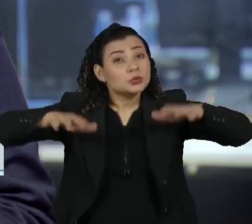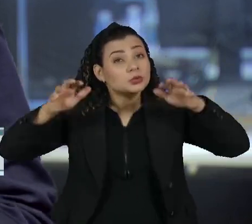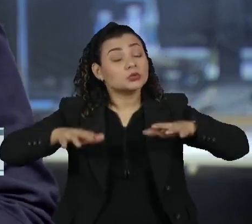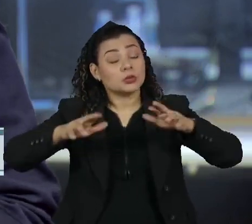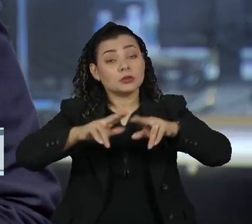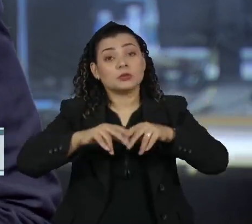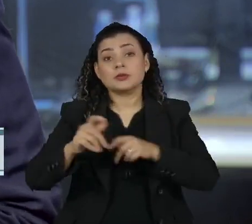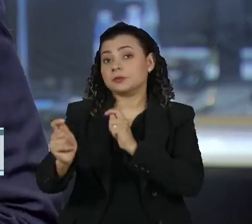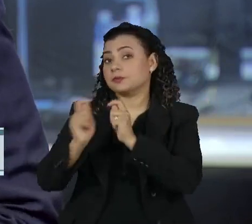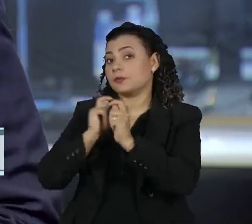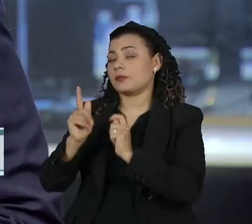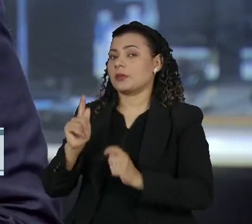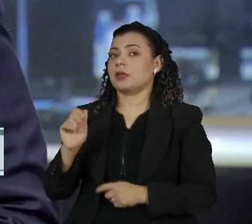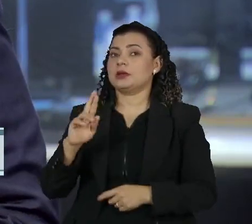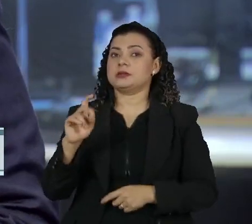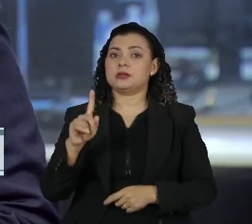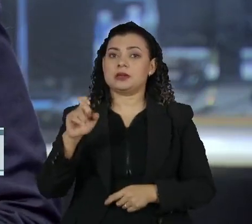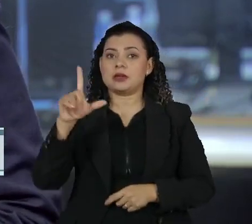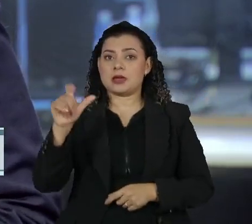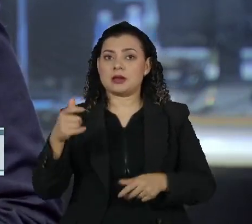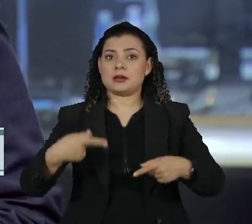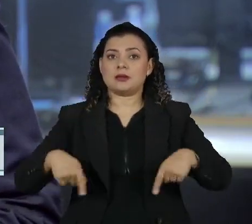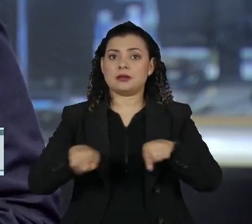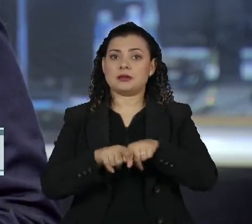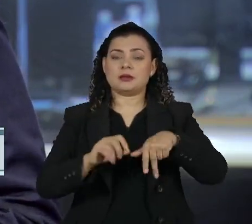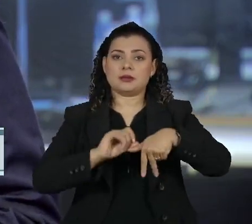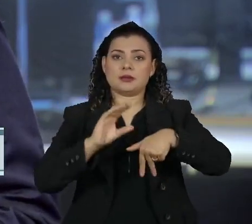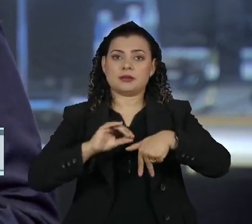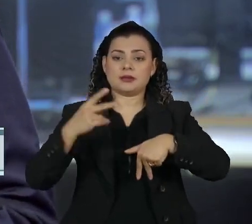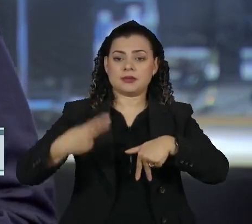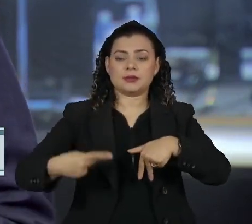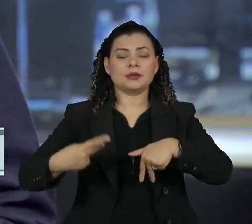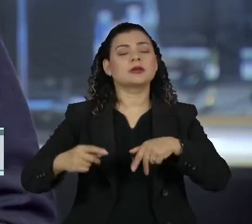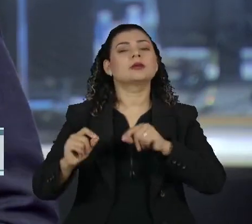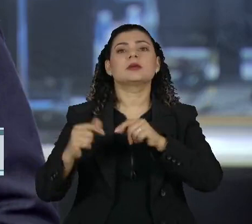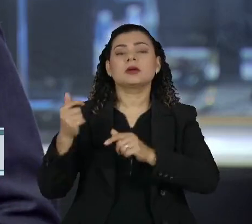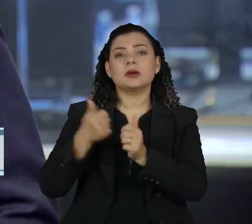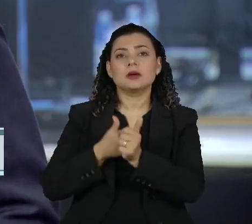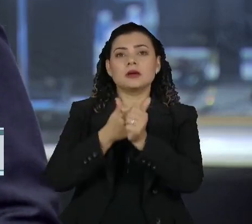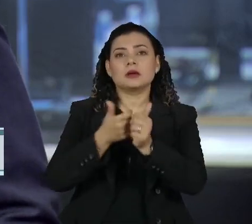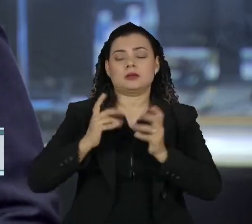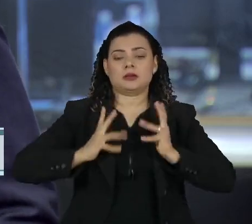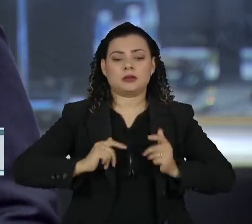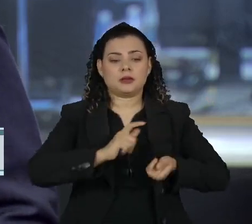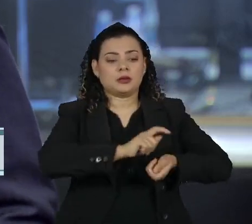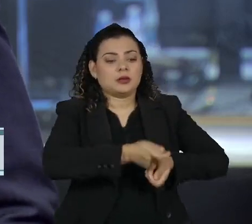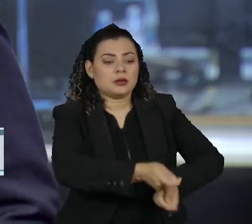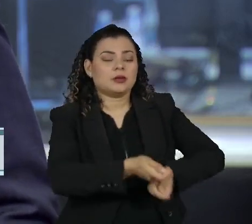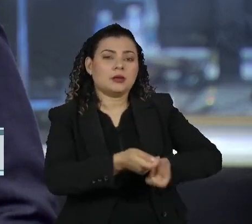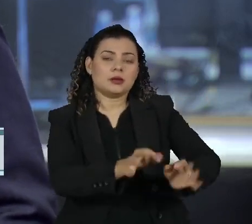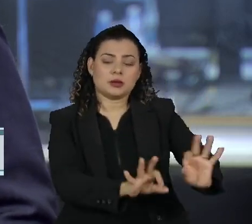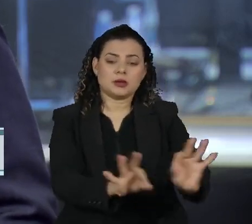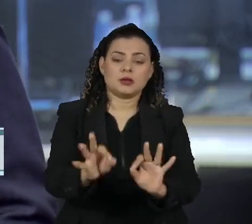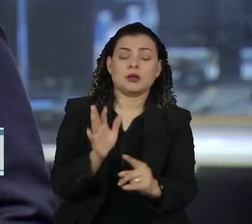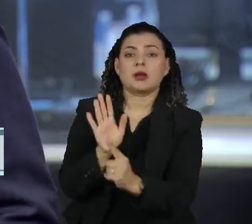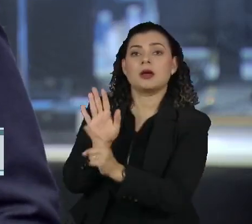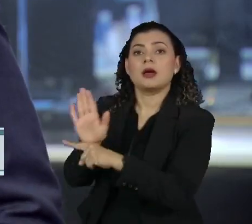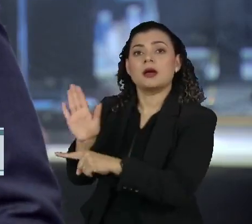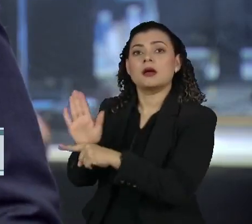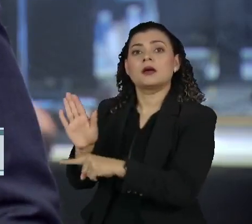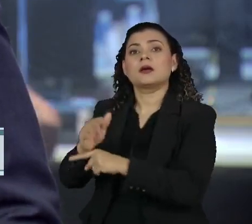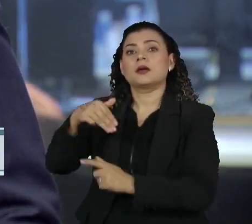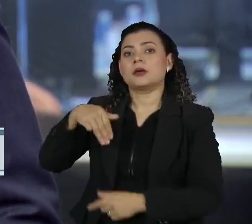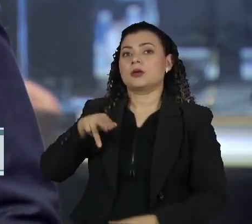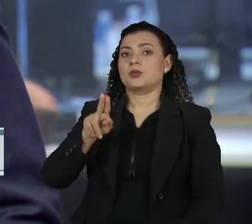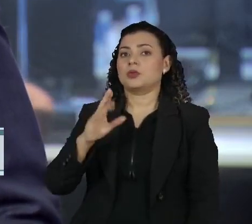de hoje, a repórter Graziele Albuquerque, da nossa parceira Umbra TV, acompanhou o trabalho de limpeza e atendimento aos desabrigados em Mussum,